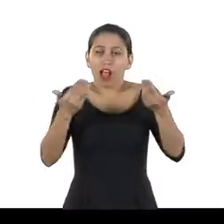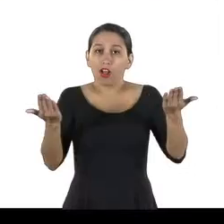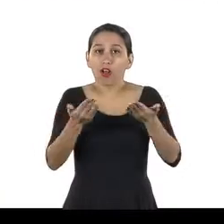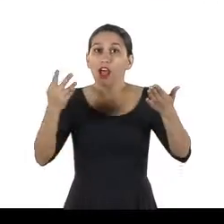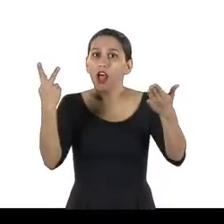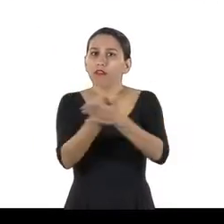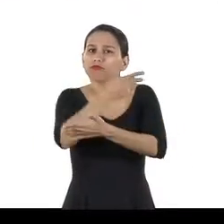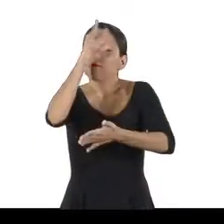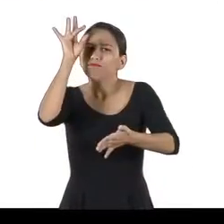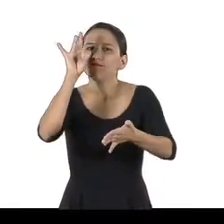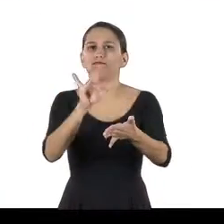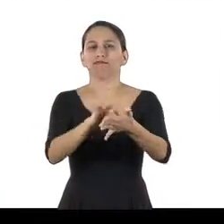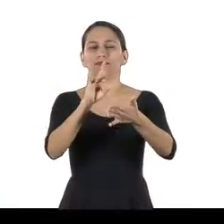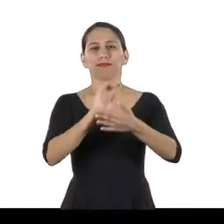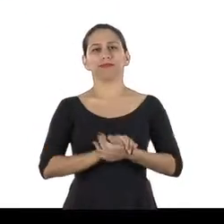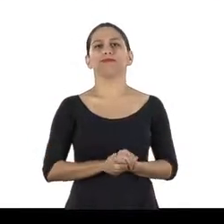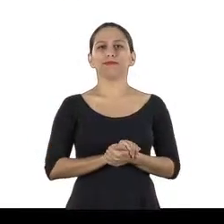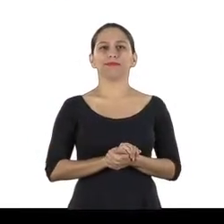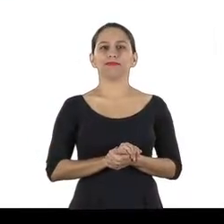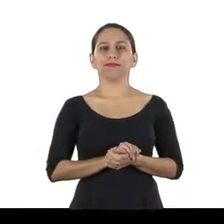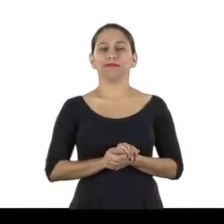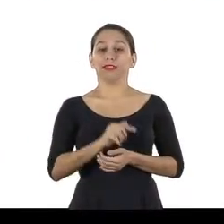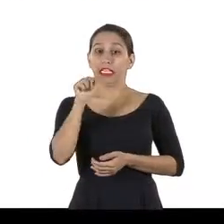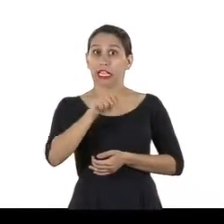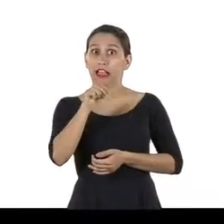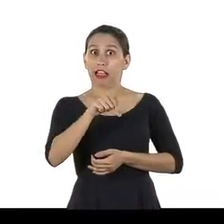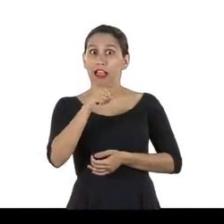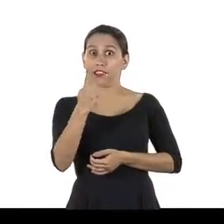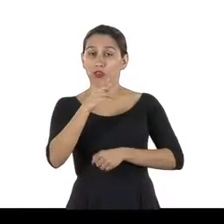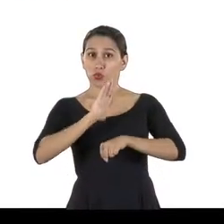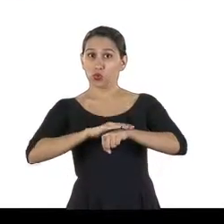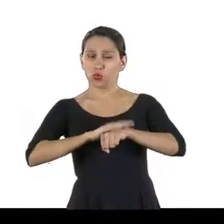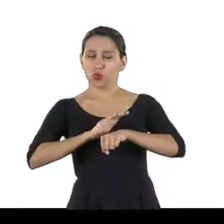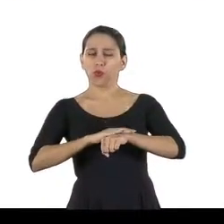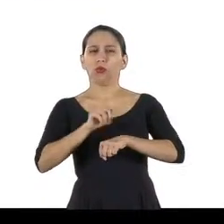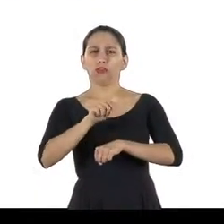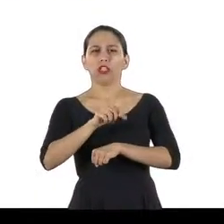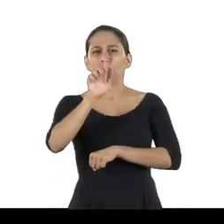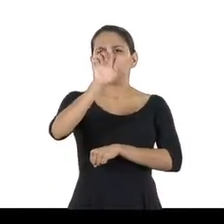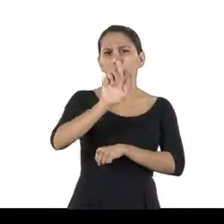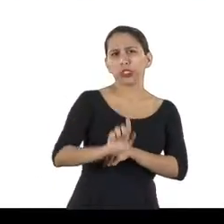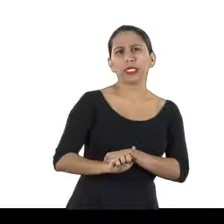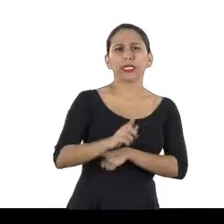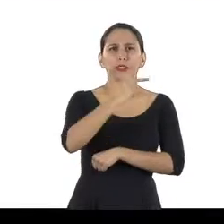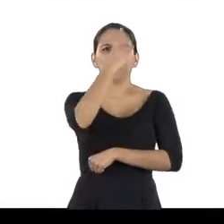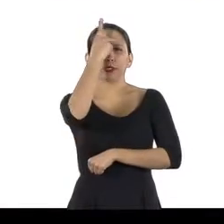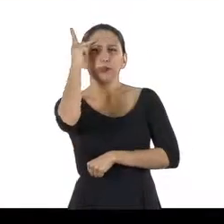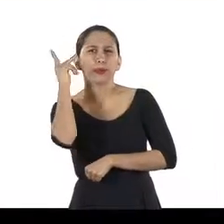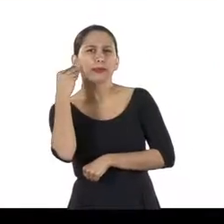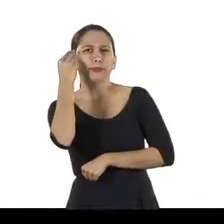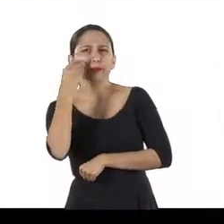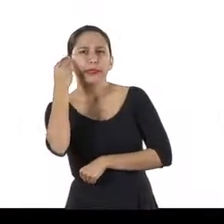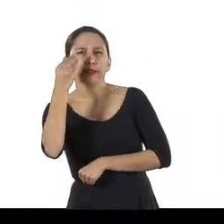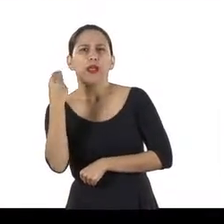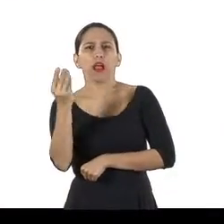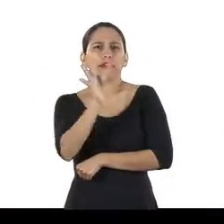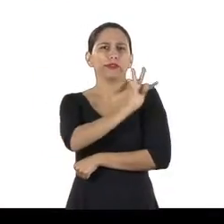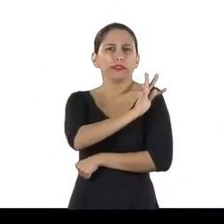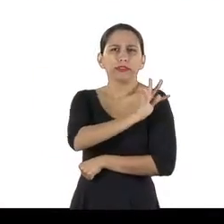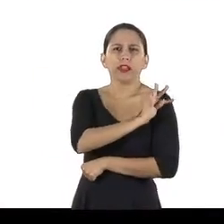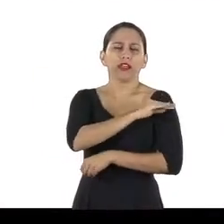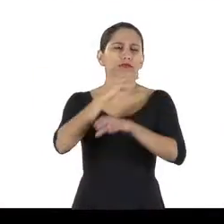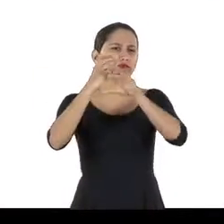Nessa etapa, é fundamental que gestores como gerentes, supervisores, encarregados, engenheiros e